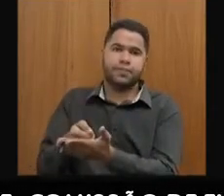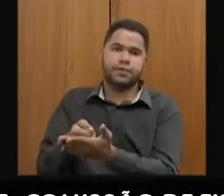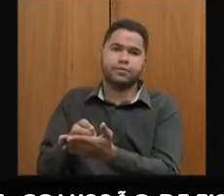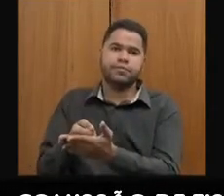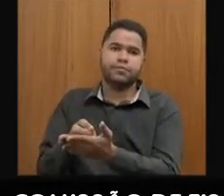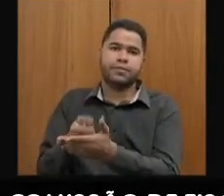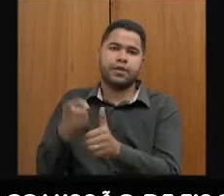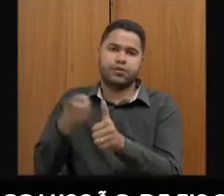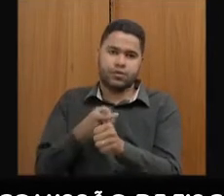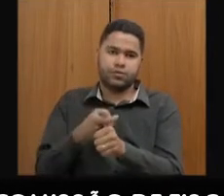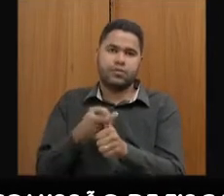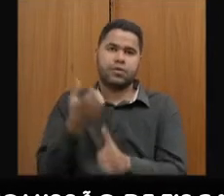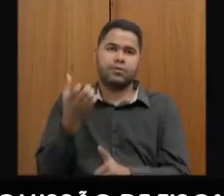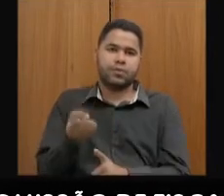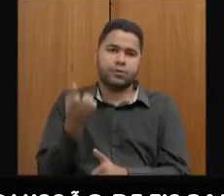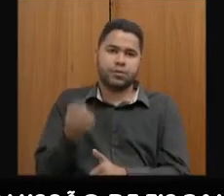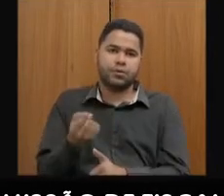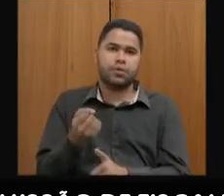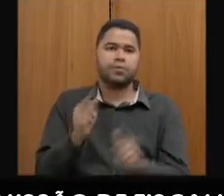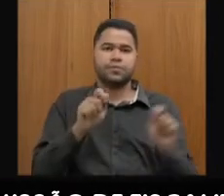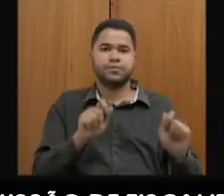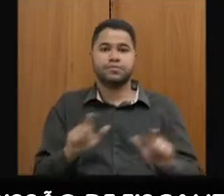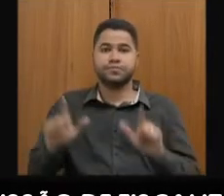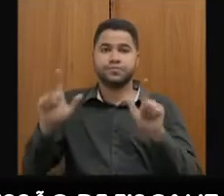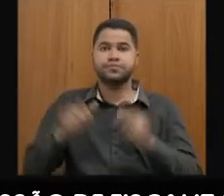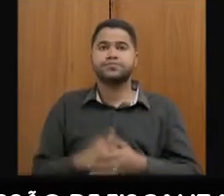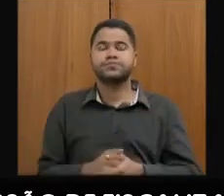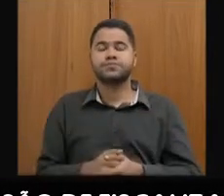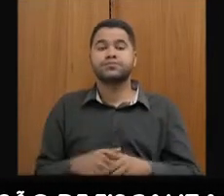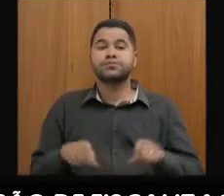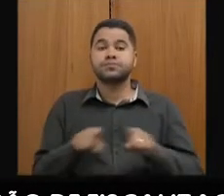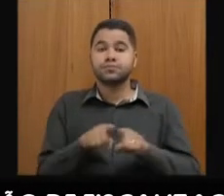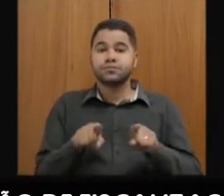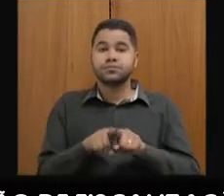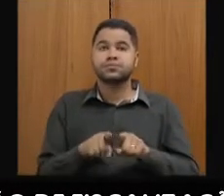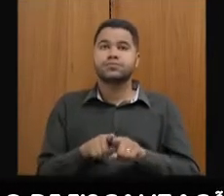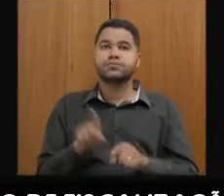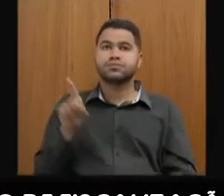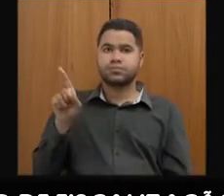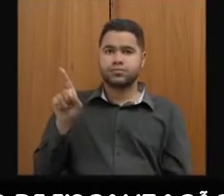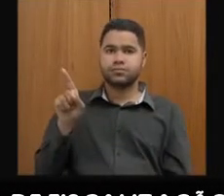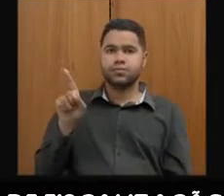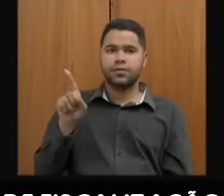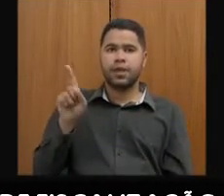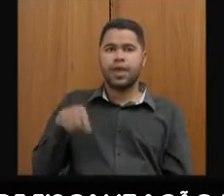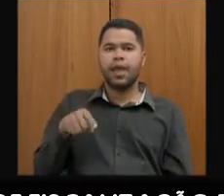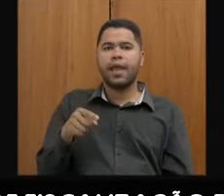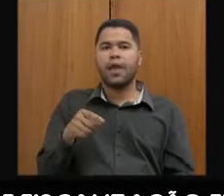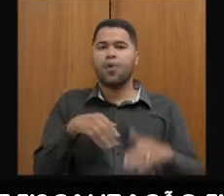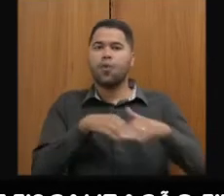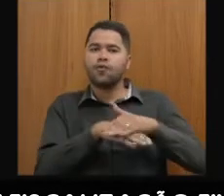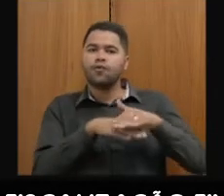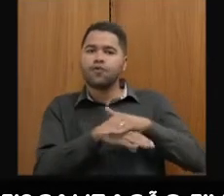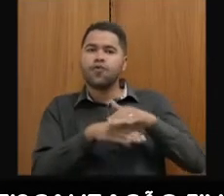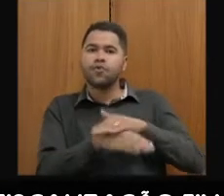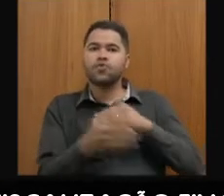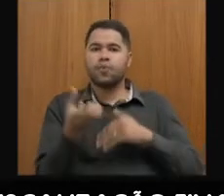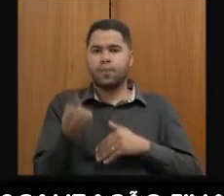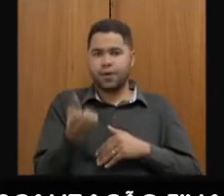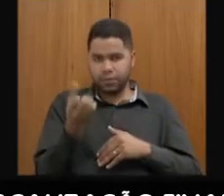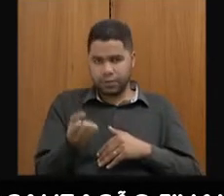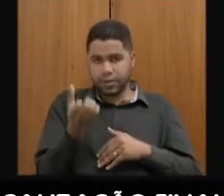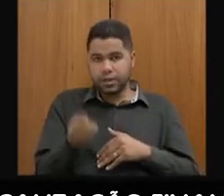previdenciário. Próximo, por favor. Além disso, a Previcom, que é o Fundo de Previdência Complementar dos Servidores do Estado de Minas,